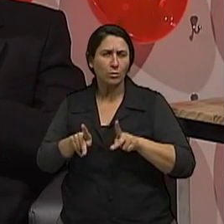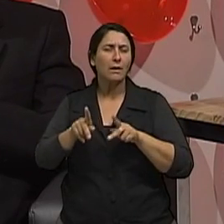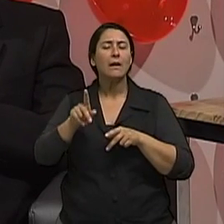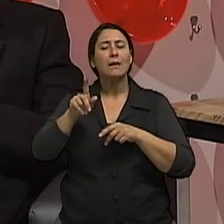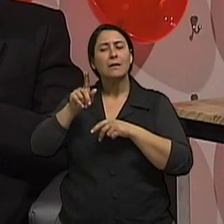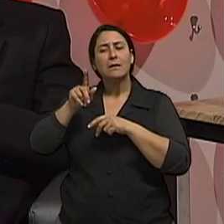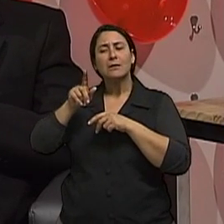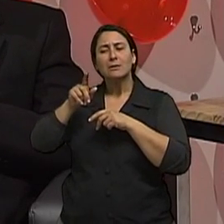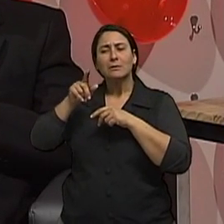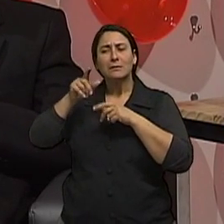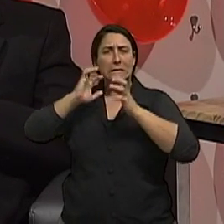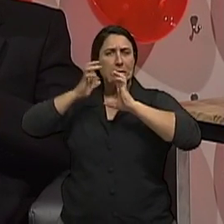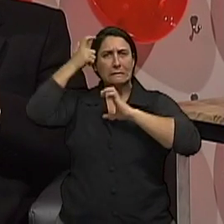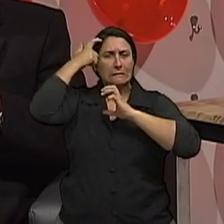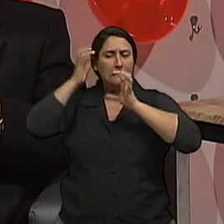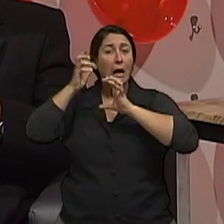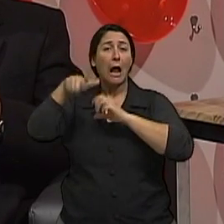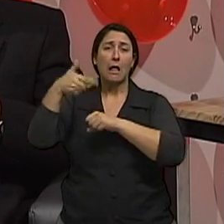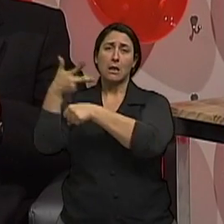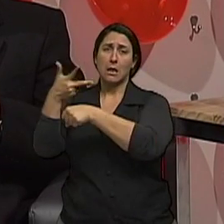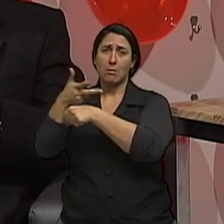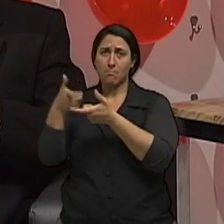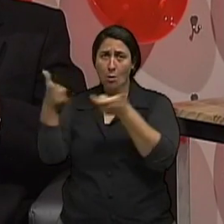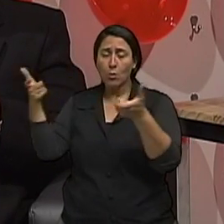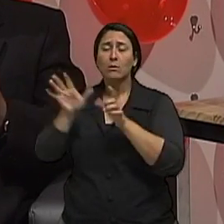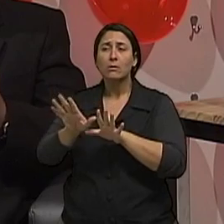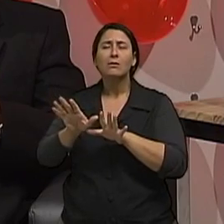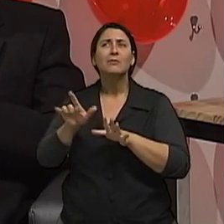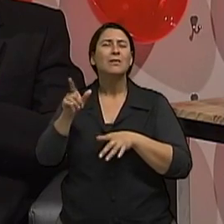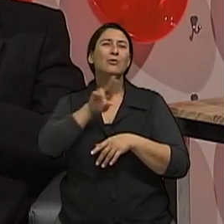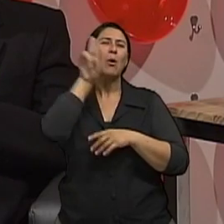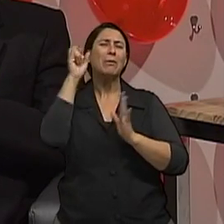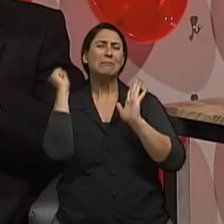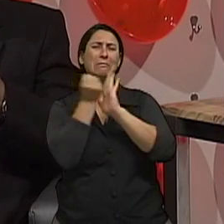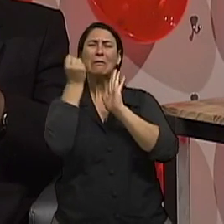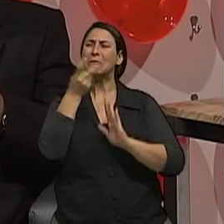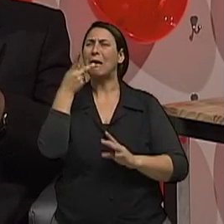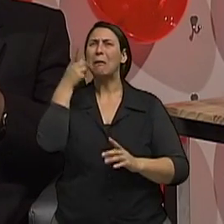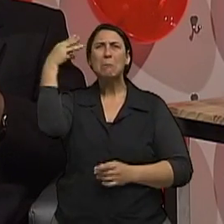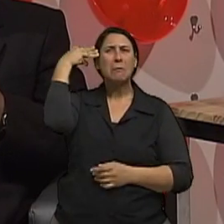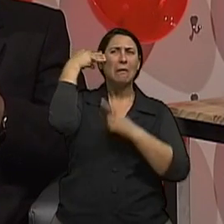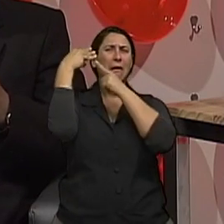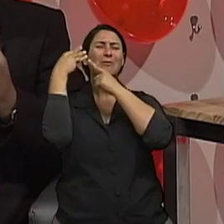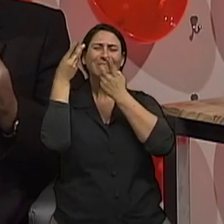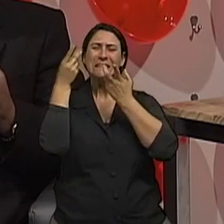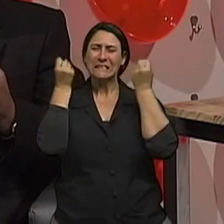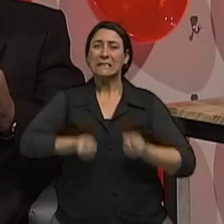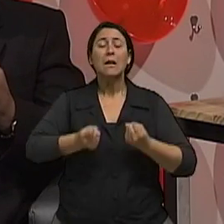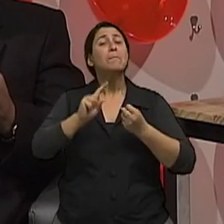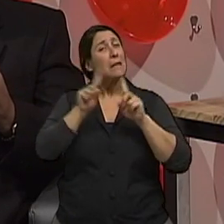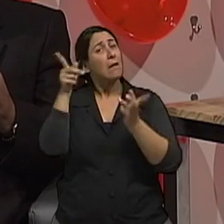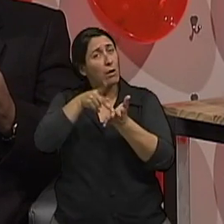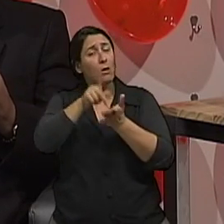idoso, né? Esse nome é um pouco estigmatizado, né, Isabel? Mas, modernamente, ele significa lesão no cérebro, né? Causando